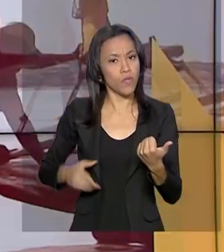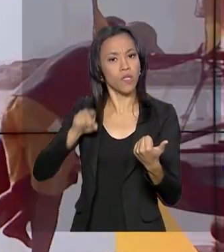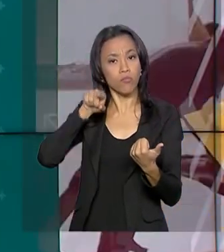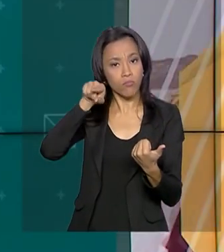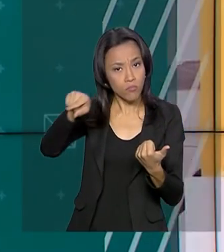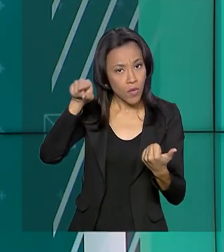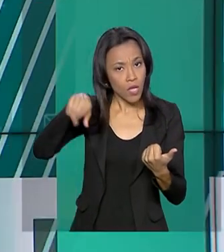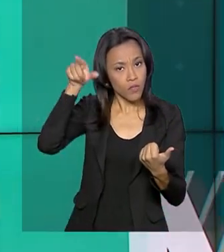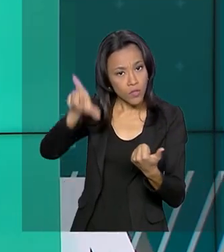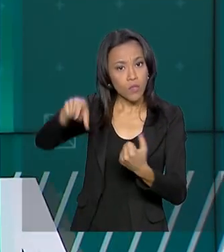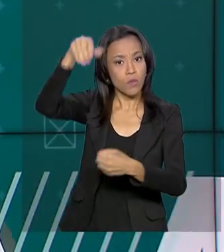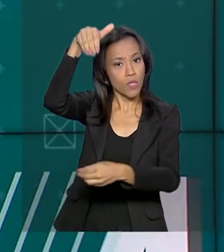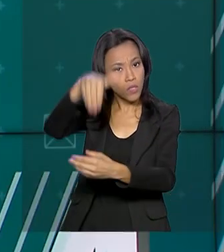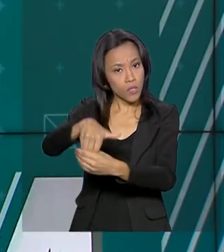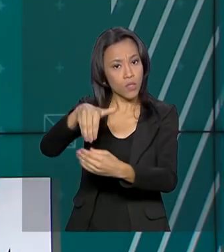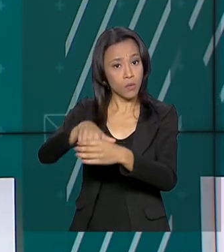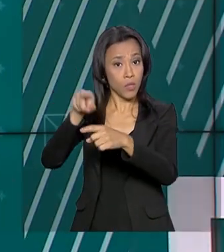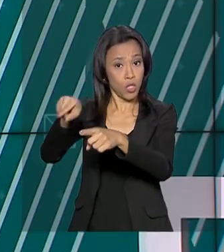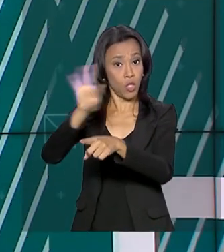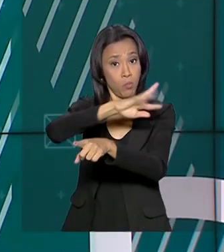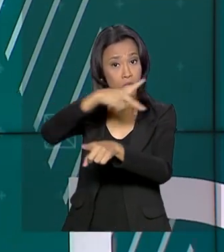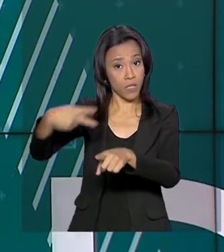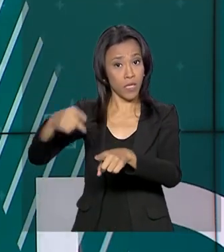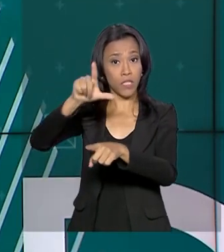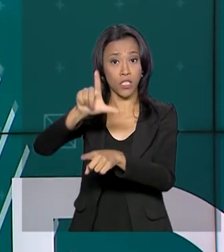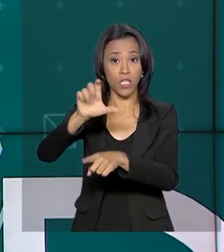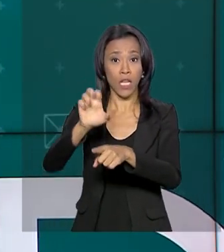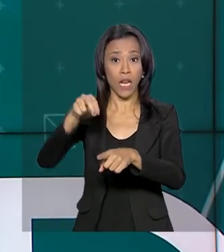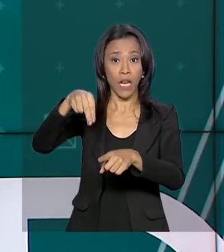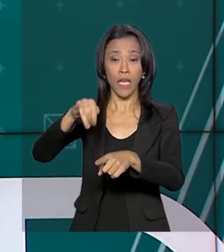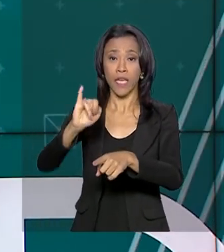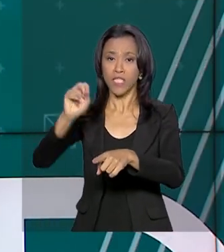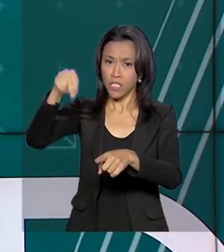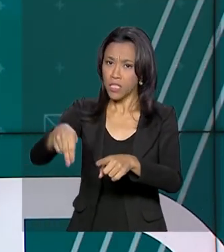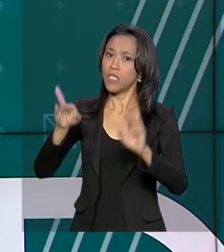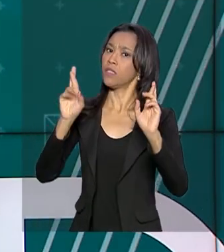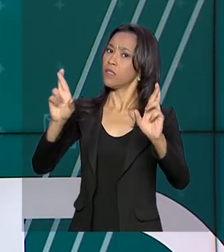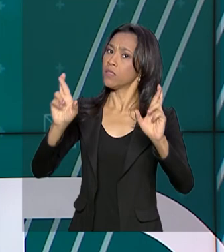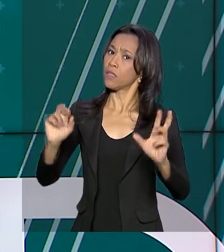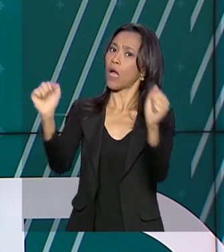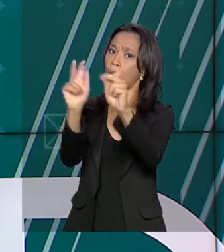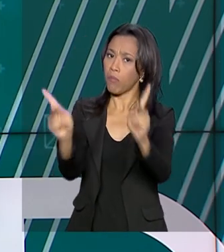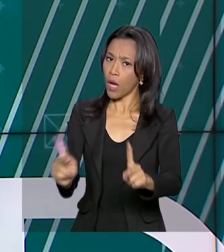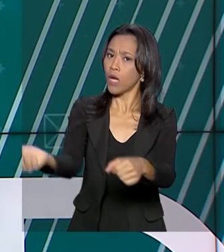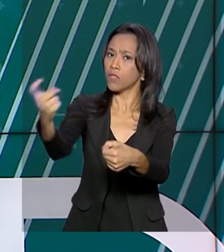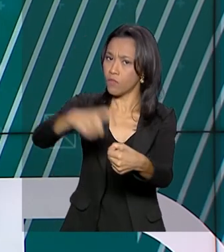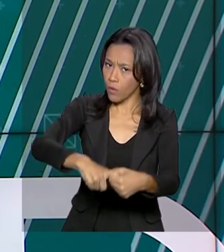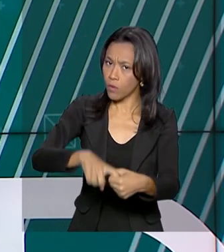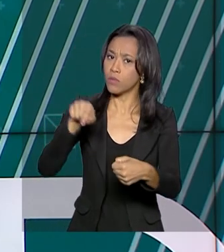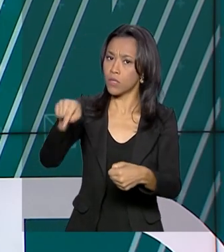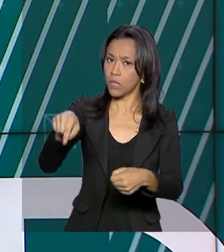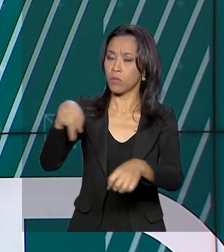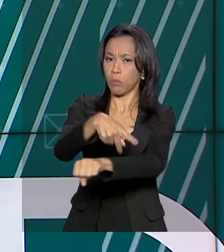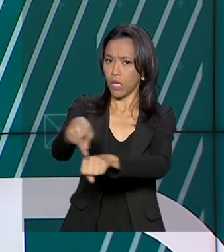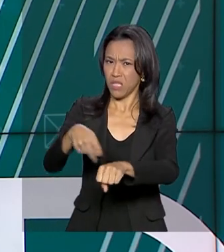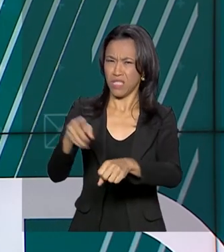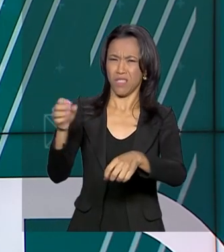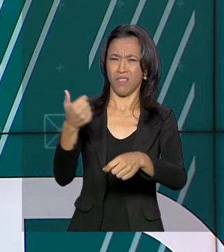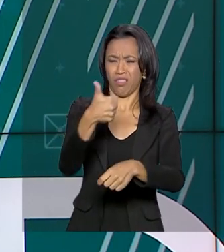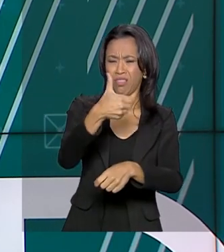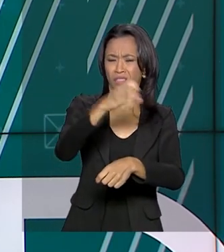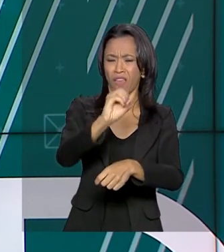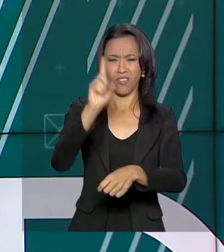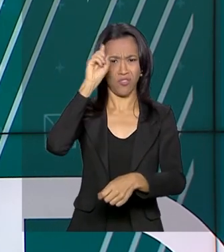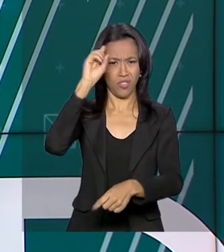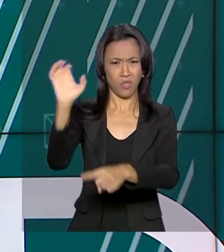ao presidente Lenin Moreno e esperam pela pronta restauração da paz no país. Há mais de 10 dias, o Equador vive uma onda de